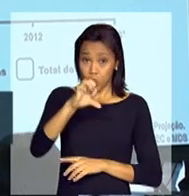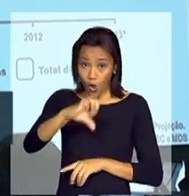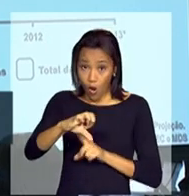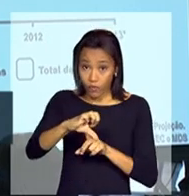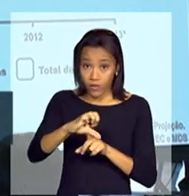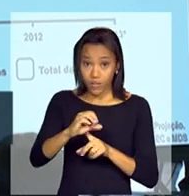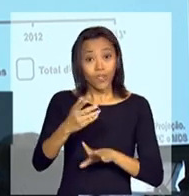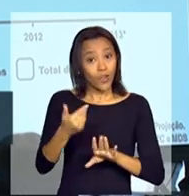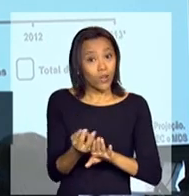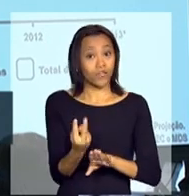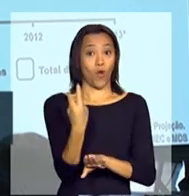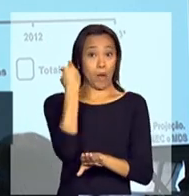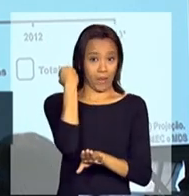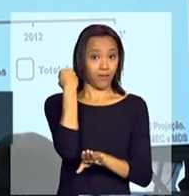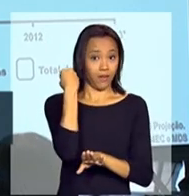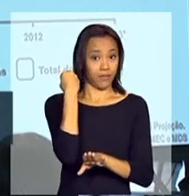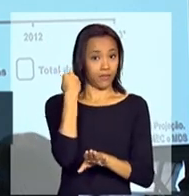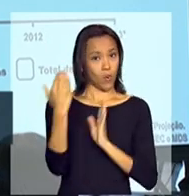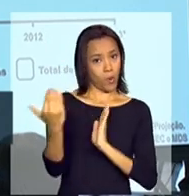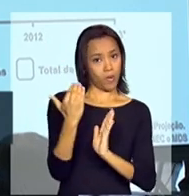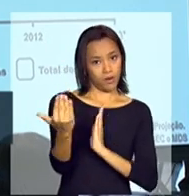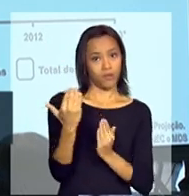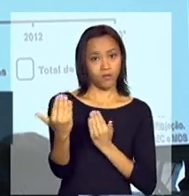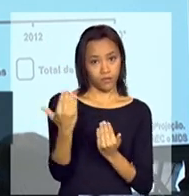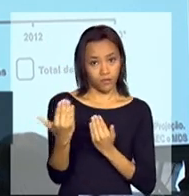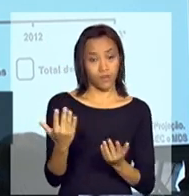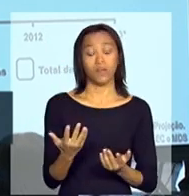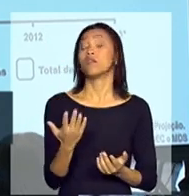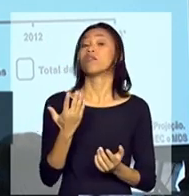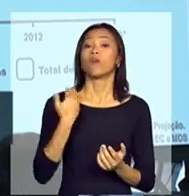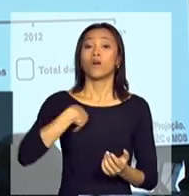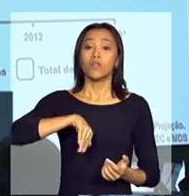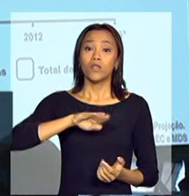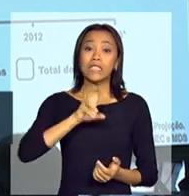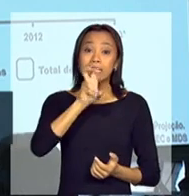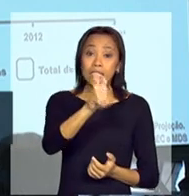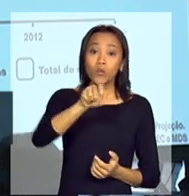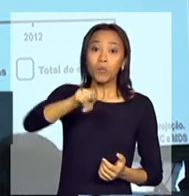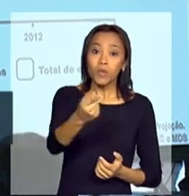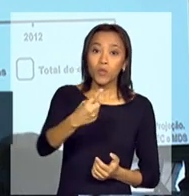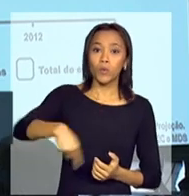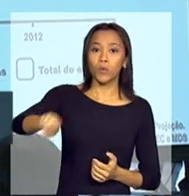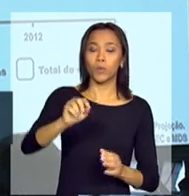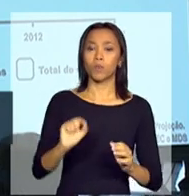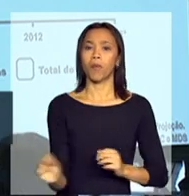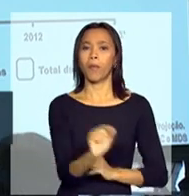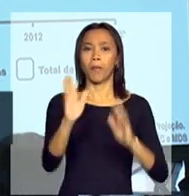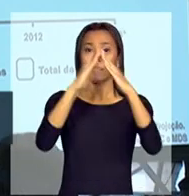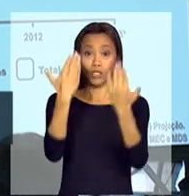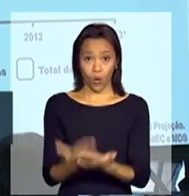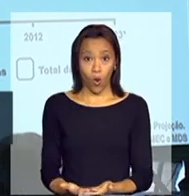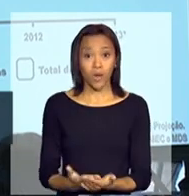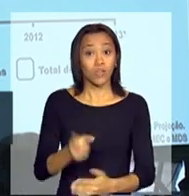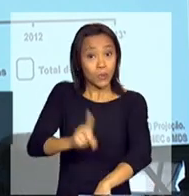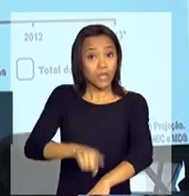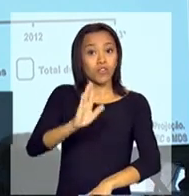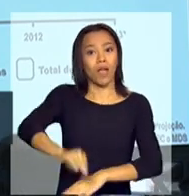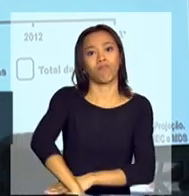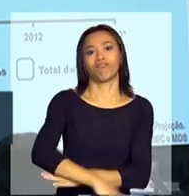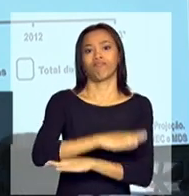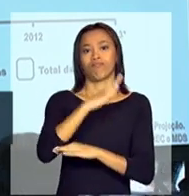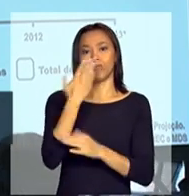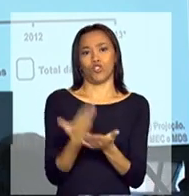olhamos para trás, esse levantamento nós fizemos em 2011, a gente identificou que tinham 5 mil escolas já com escola em tempo integral.